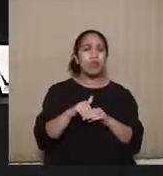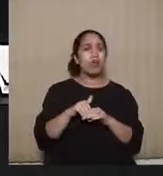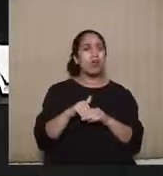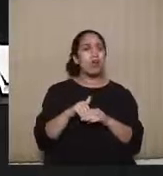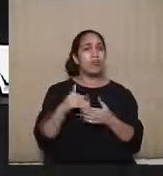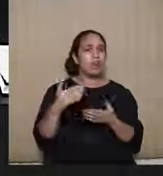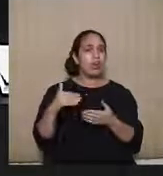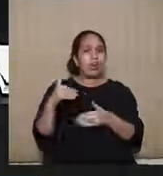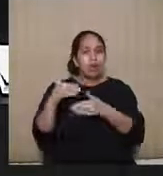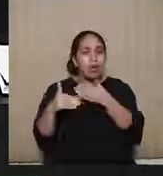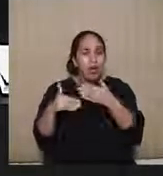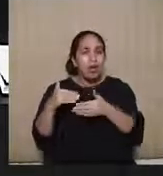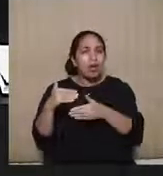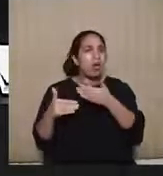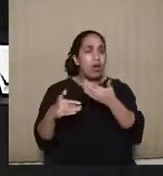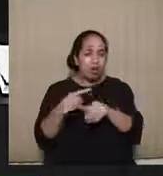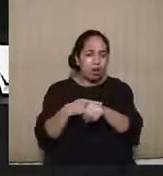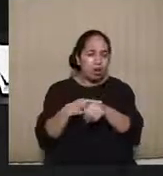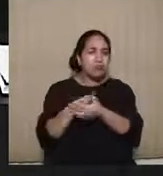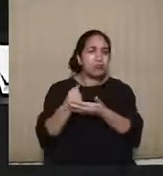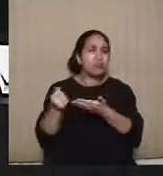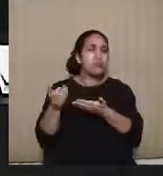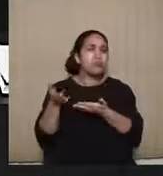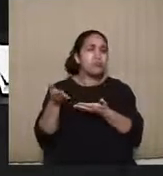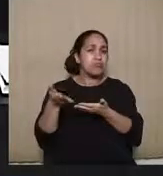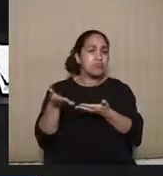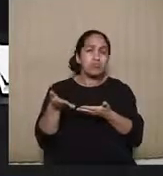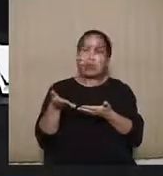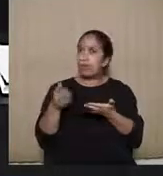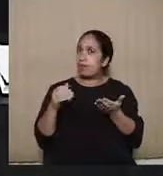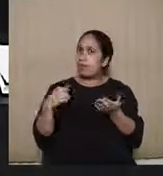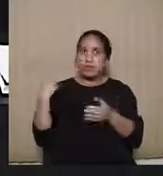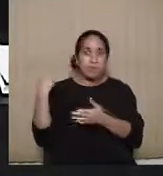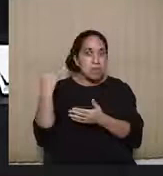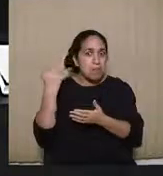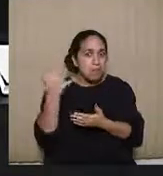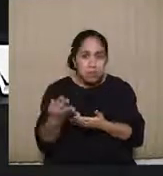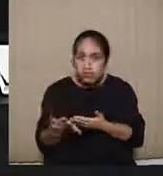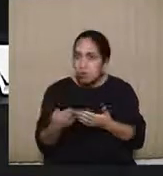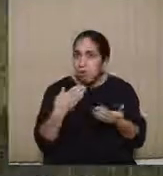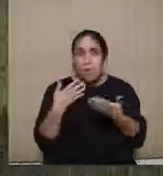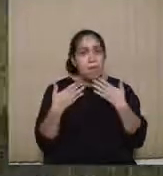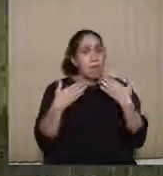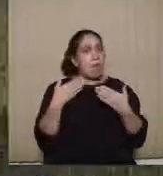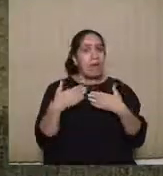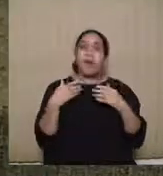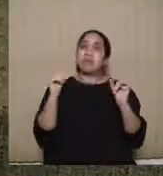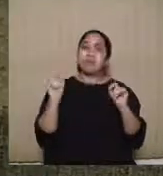estar avançando aqui com o horário, eu digo que ficaria até de madrugada falando sobre o assunto.